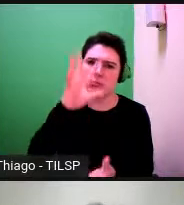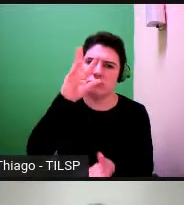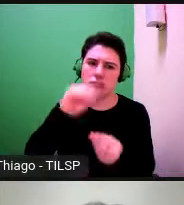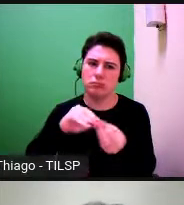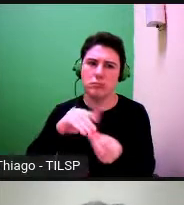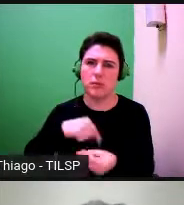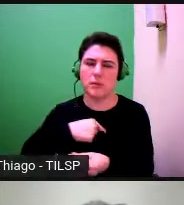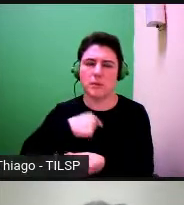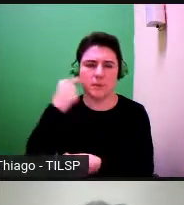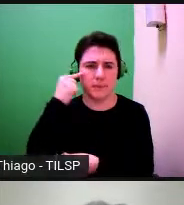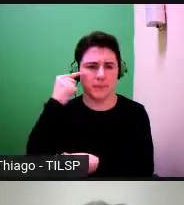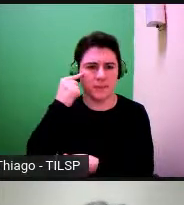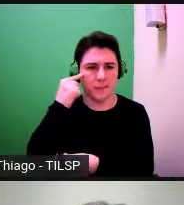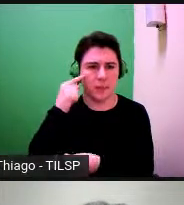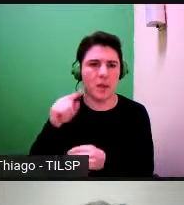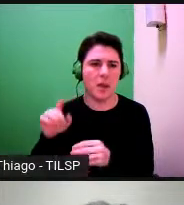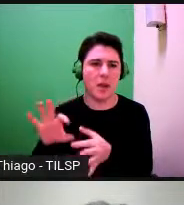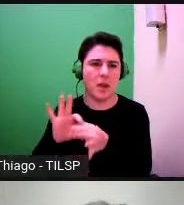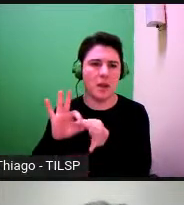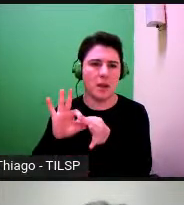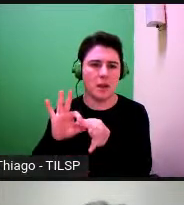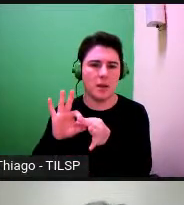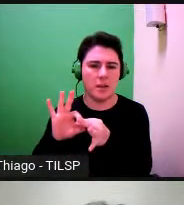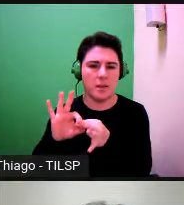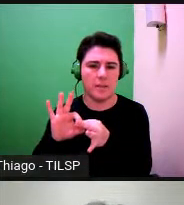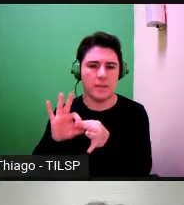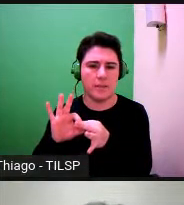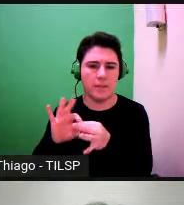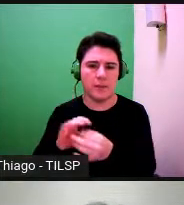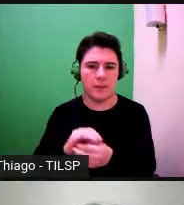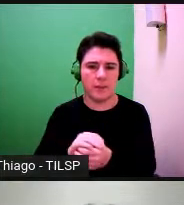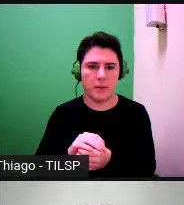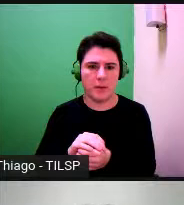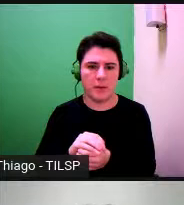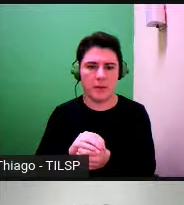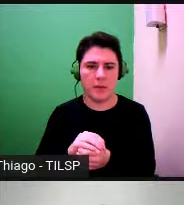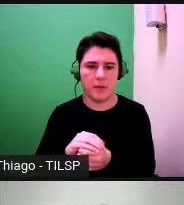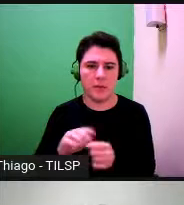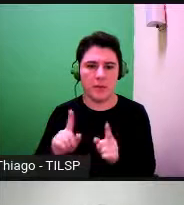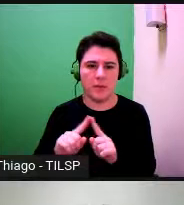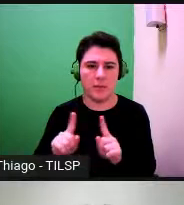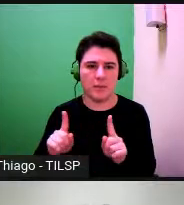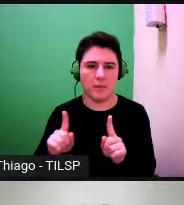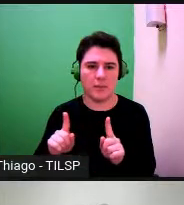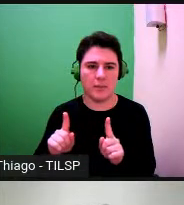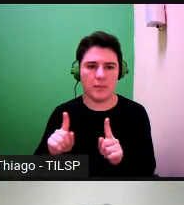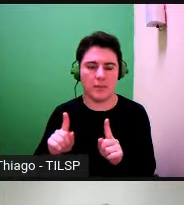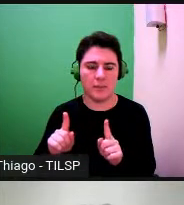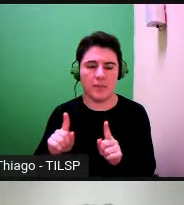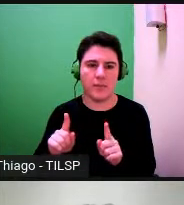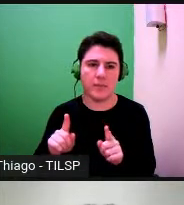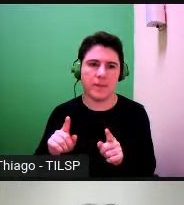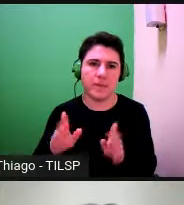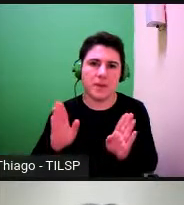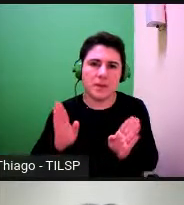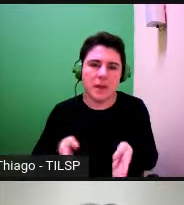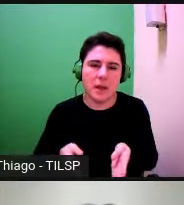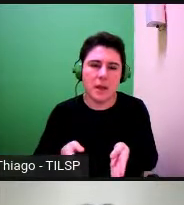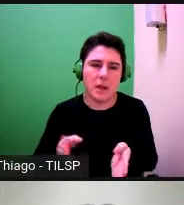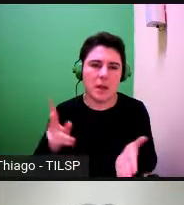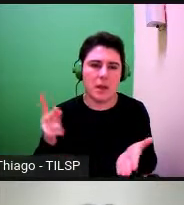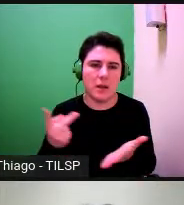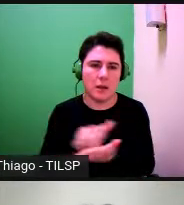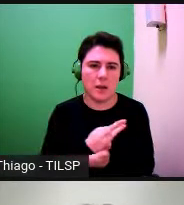pensamento é indissociável do processo de semiotização, portanto não há, e estou já a passar para